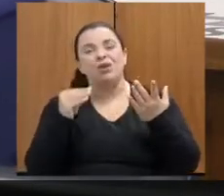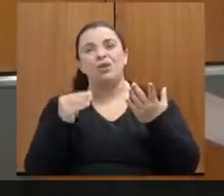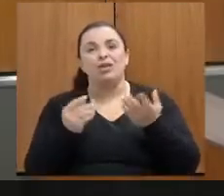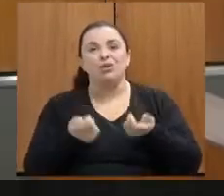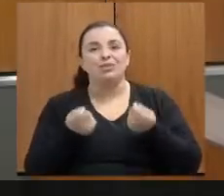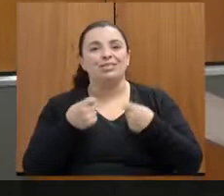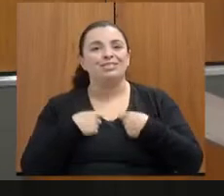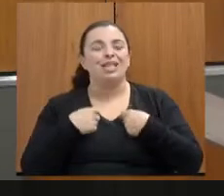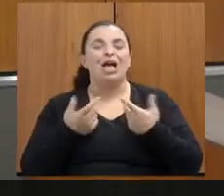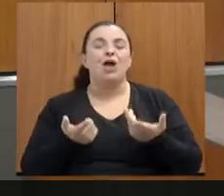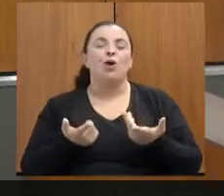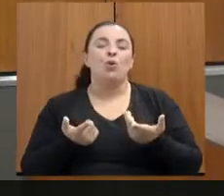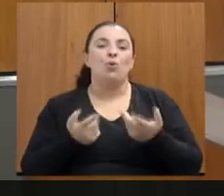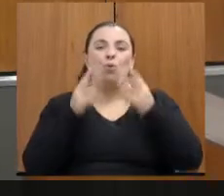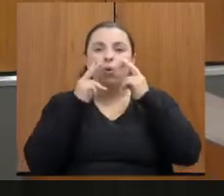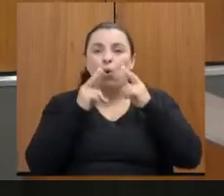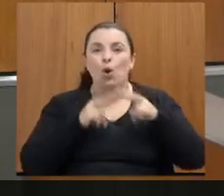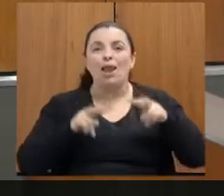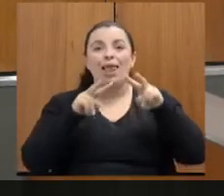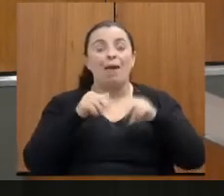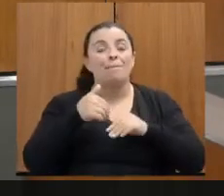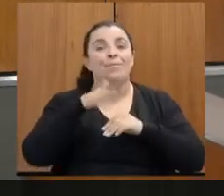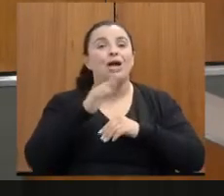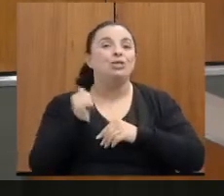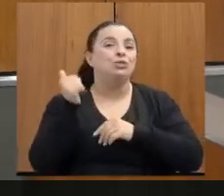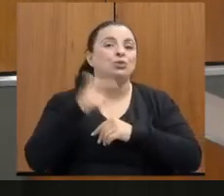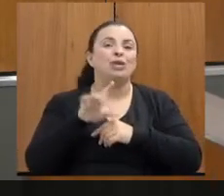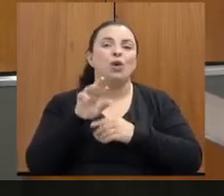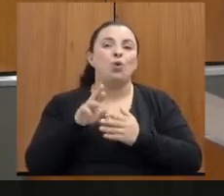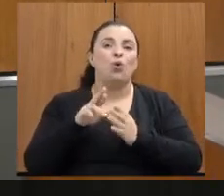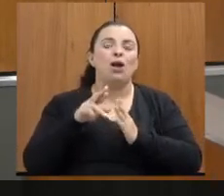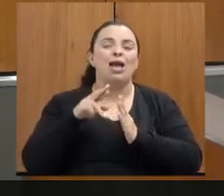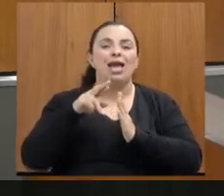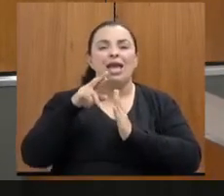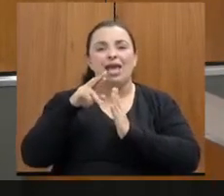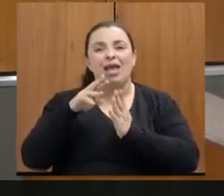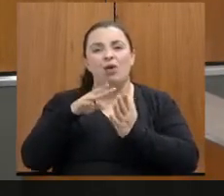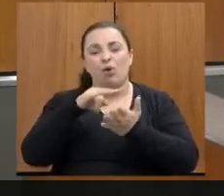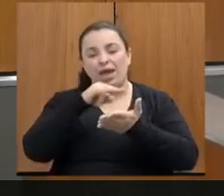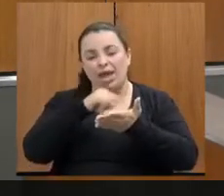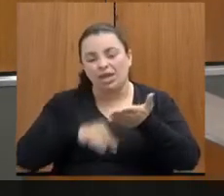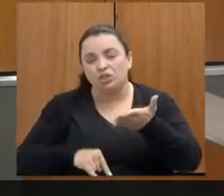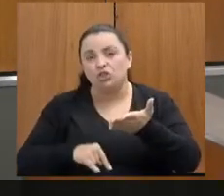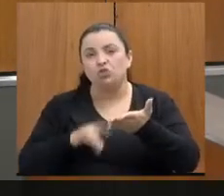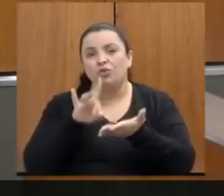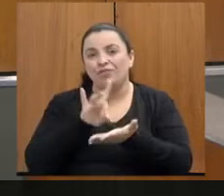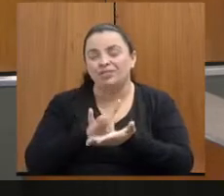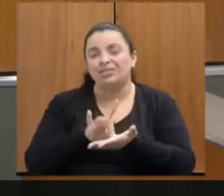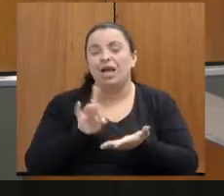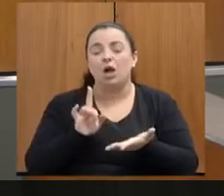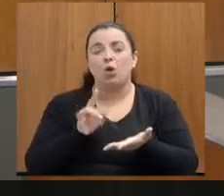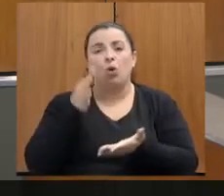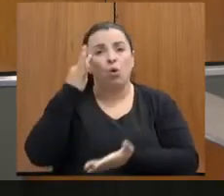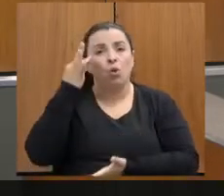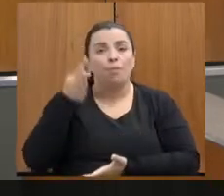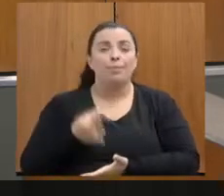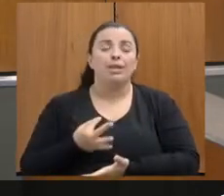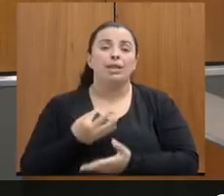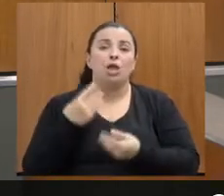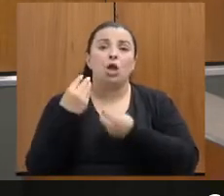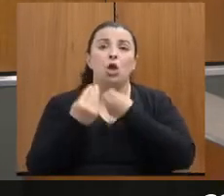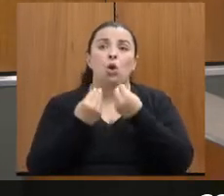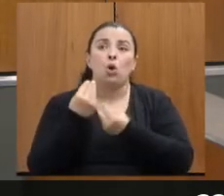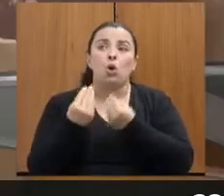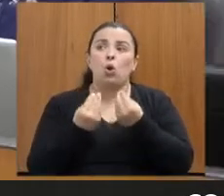além dos redes, para além daquele registro oficial, compreendendo aí a profundidade da